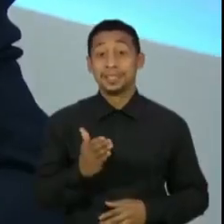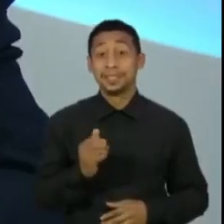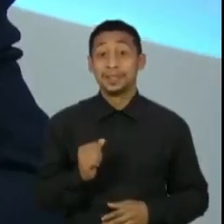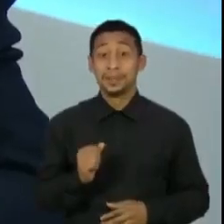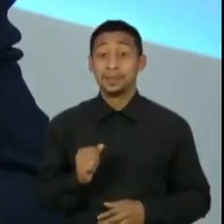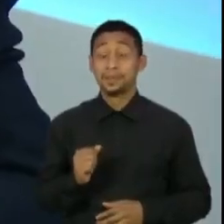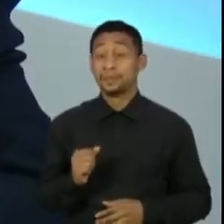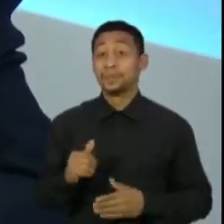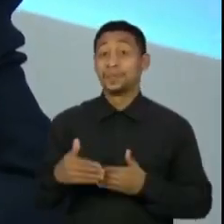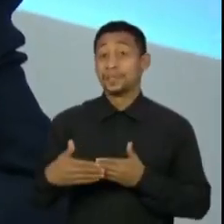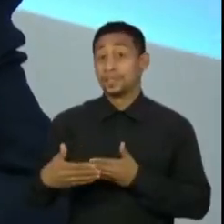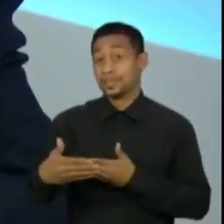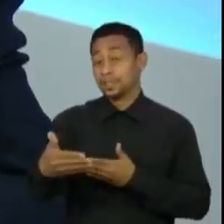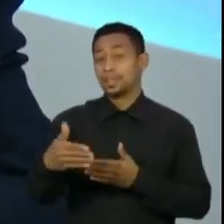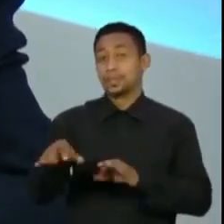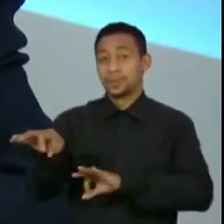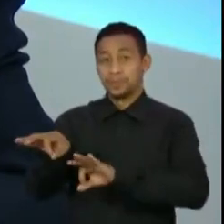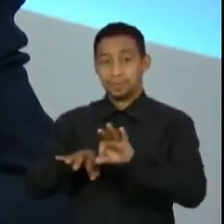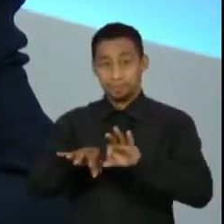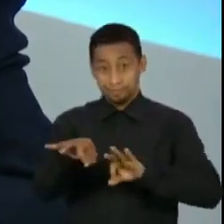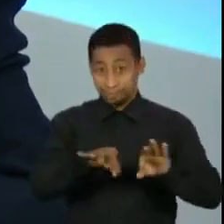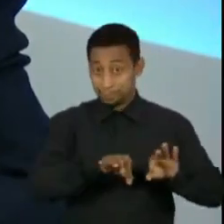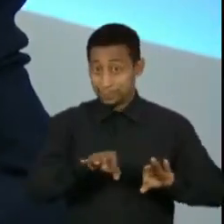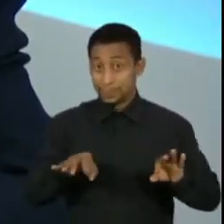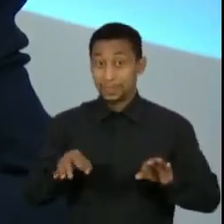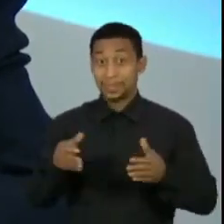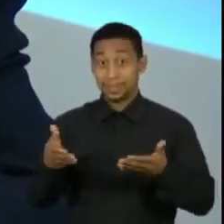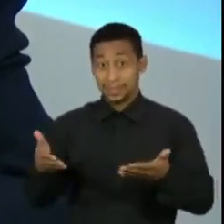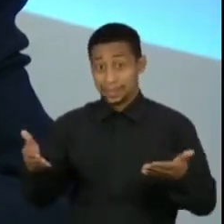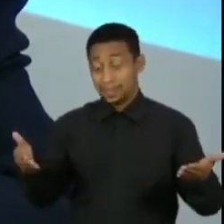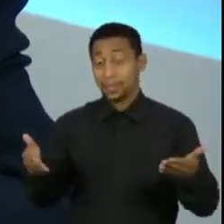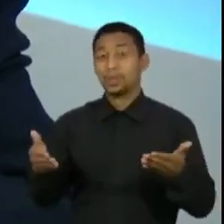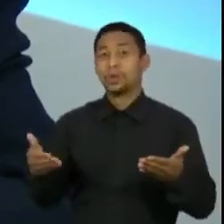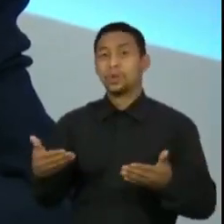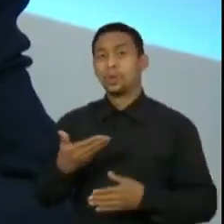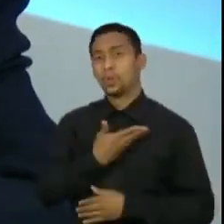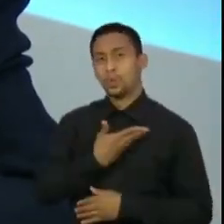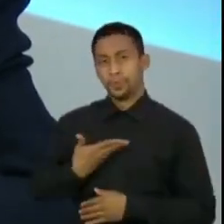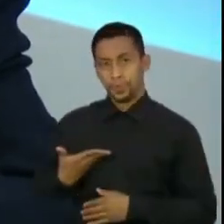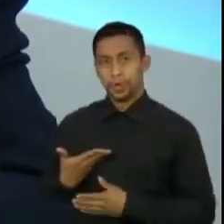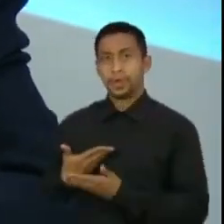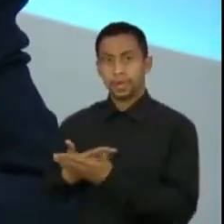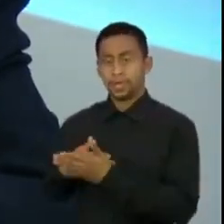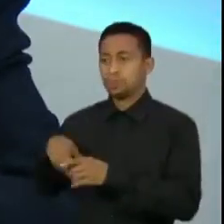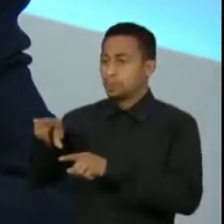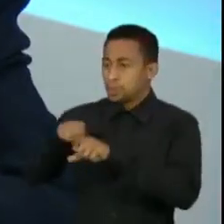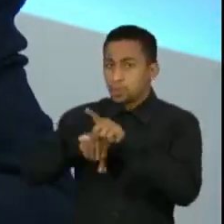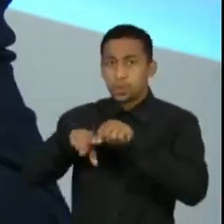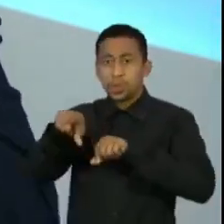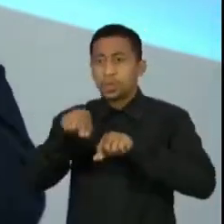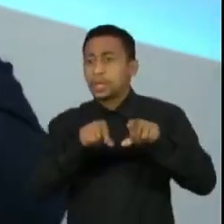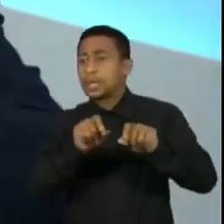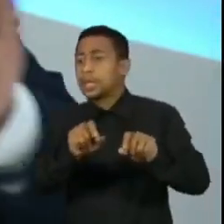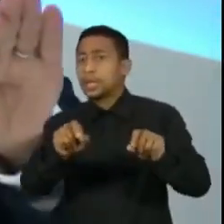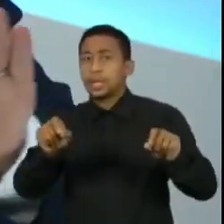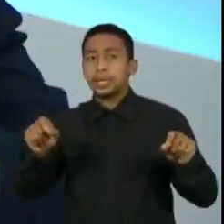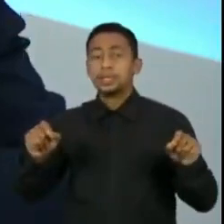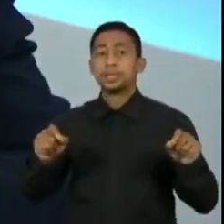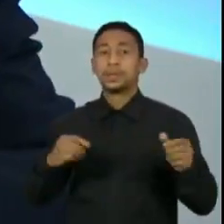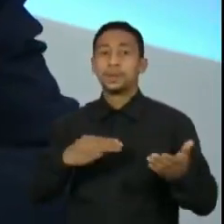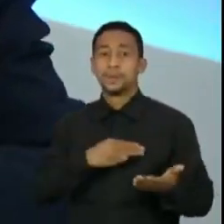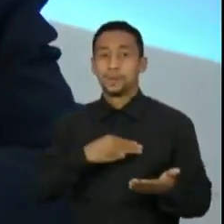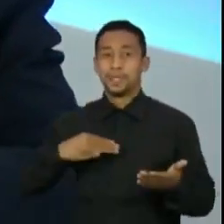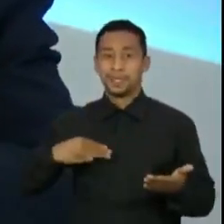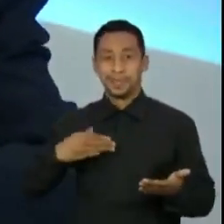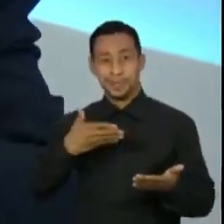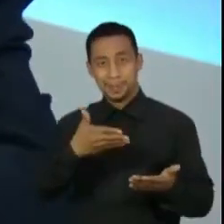excetuando o começo da República, no governo Floriano, que teve alguns problemas para designar ministro para Supremo Tribunal Federal, mas retirando